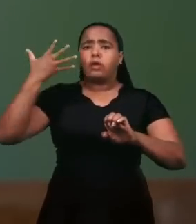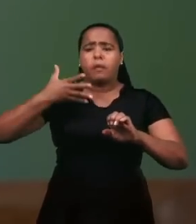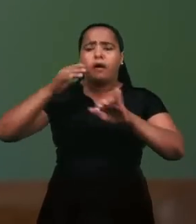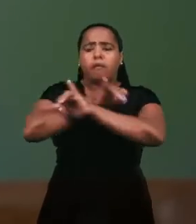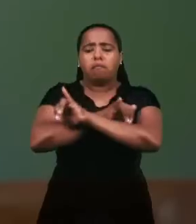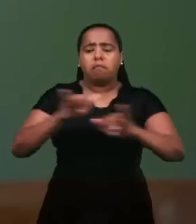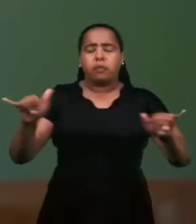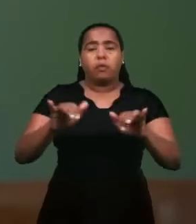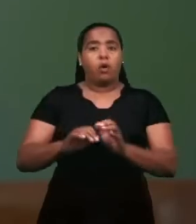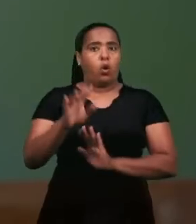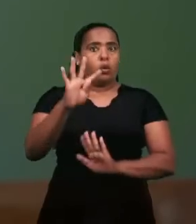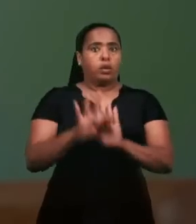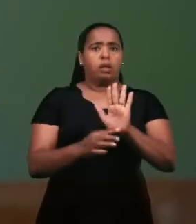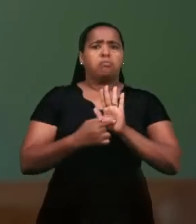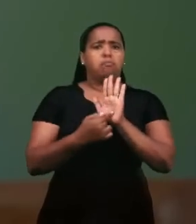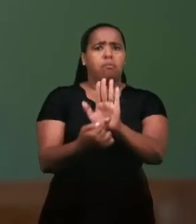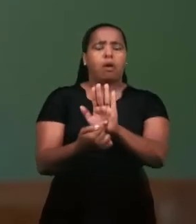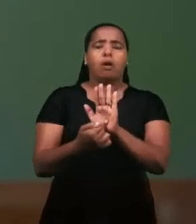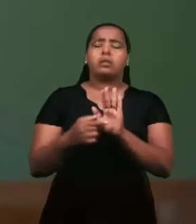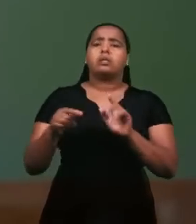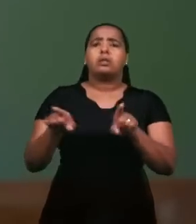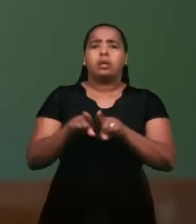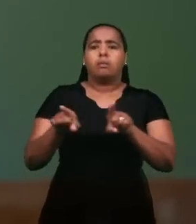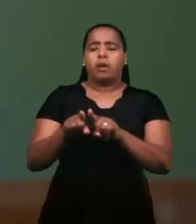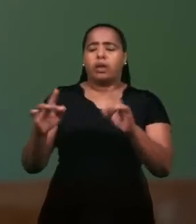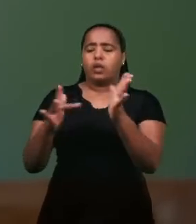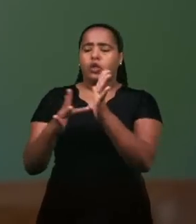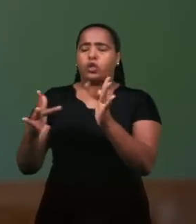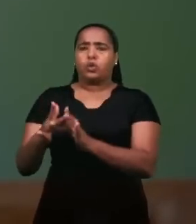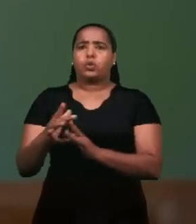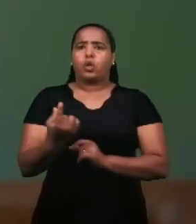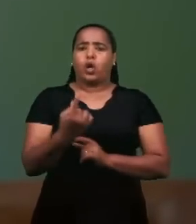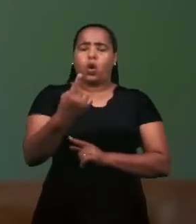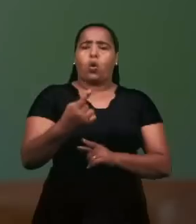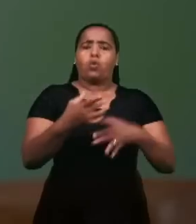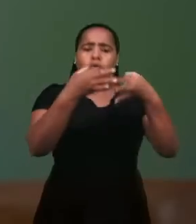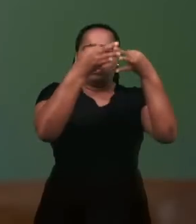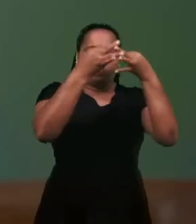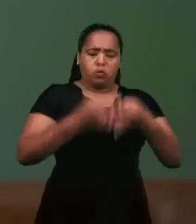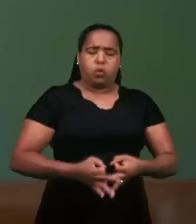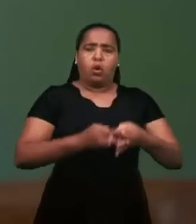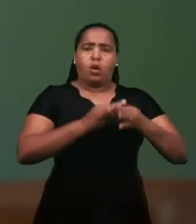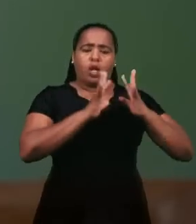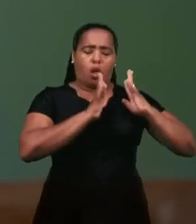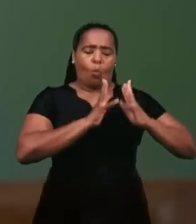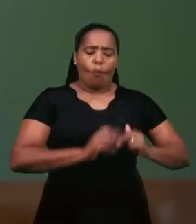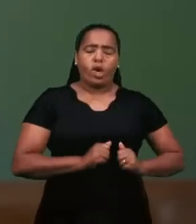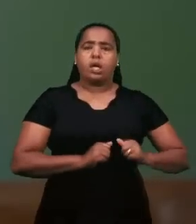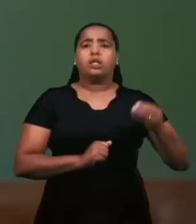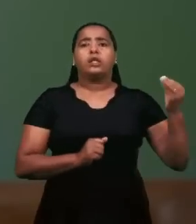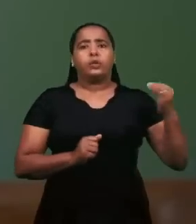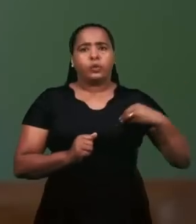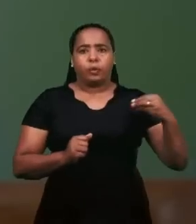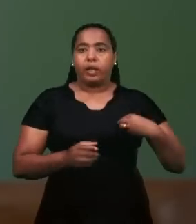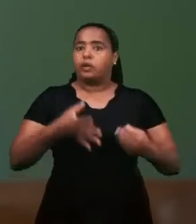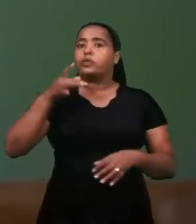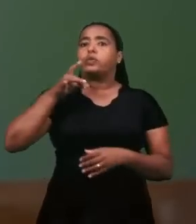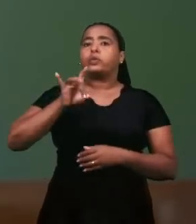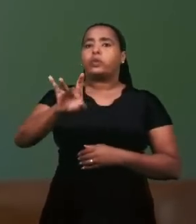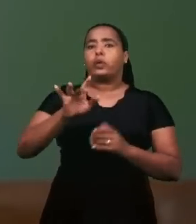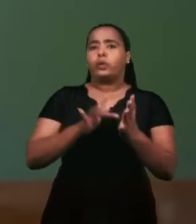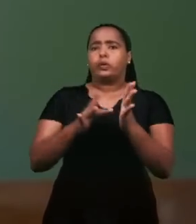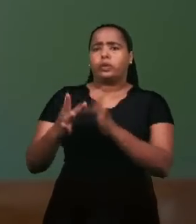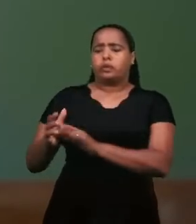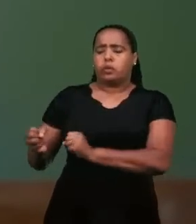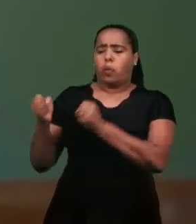texto nos mostra também que Jesus é o único capaz de justificar o homem do pecado. Só em Jesus há poder